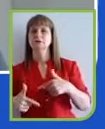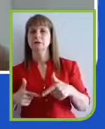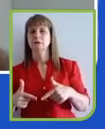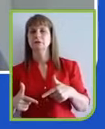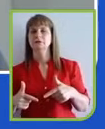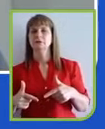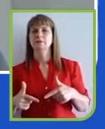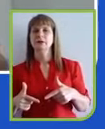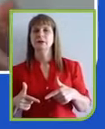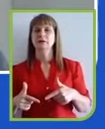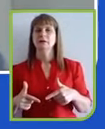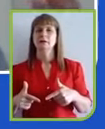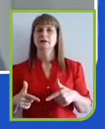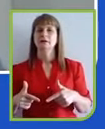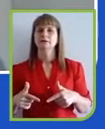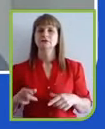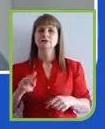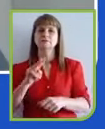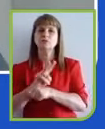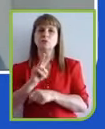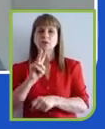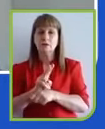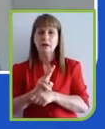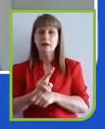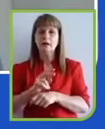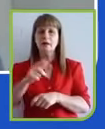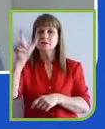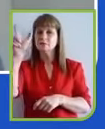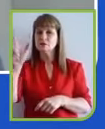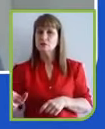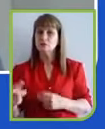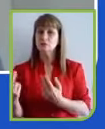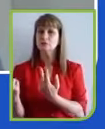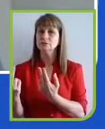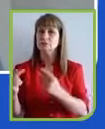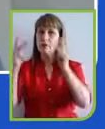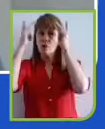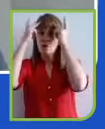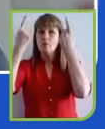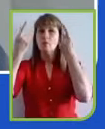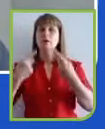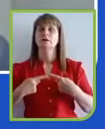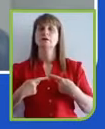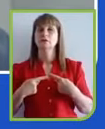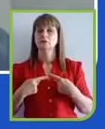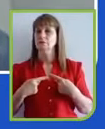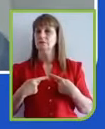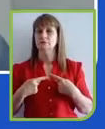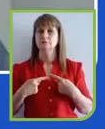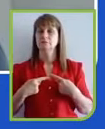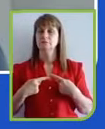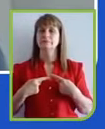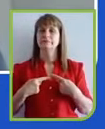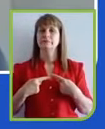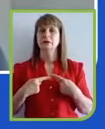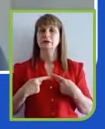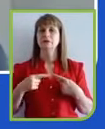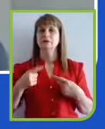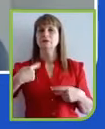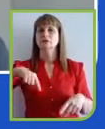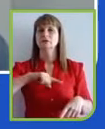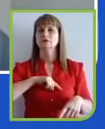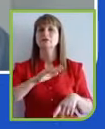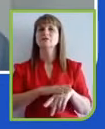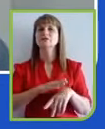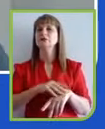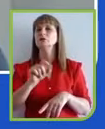seja uma tendência desde sempre, porque, se não for assim, o que estamos fazendo aqui? Que mundo